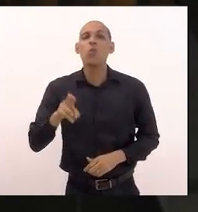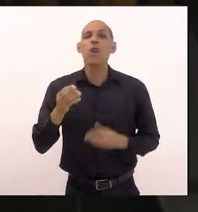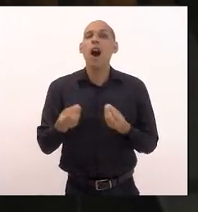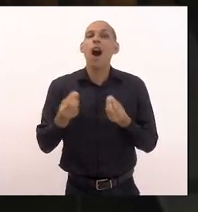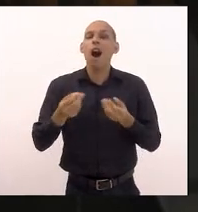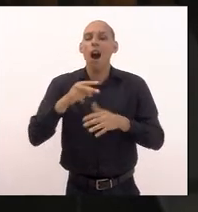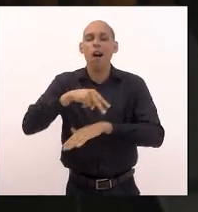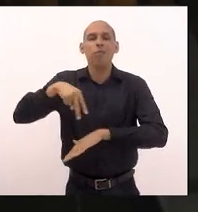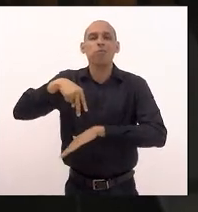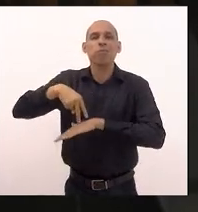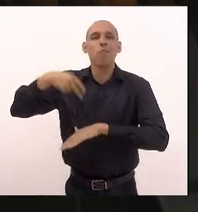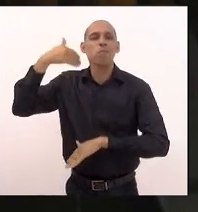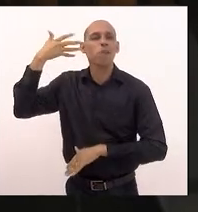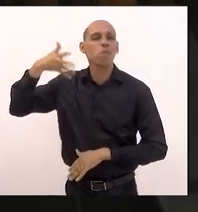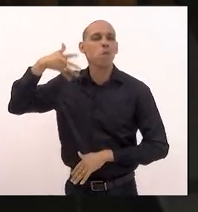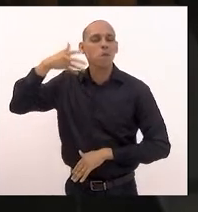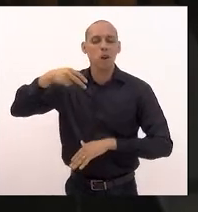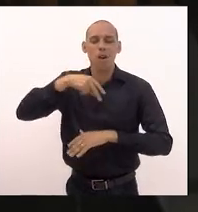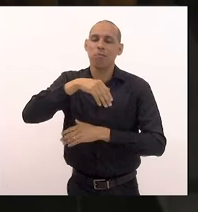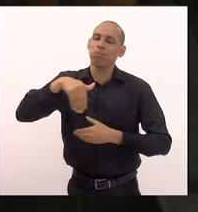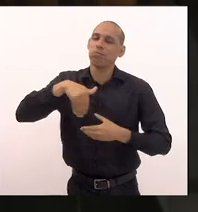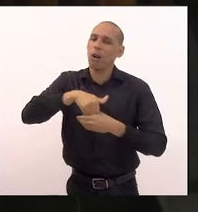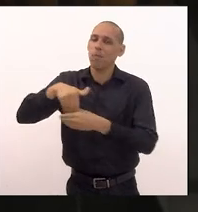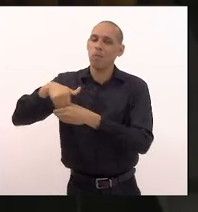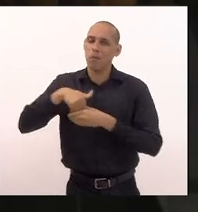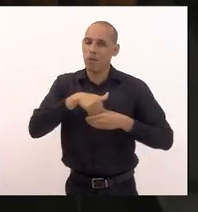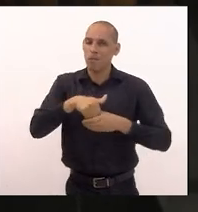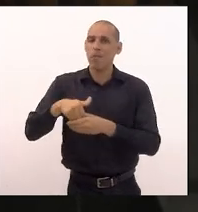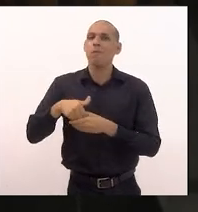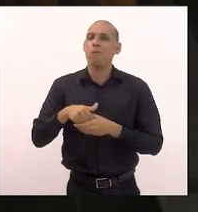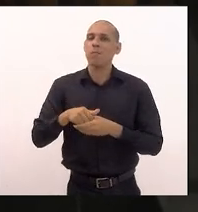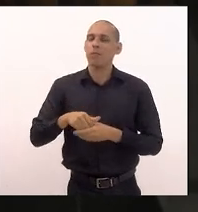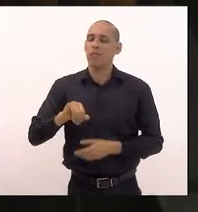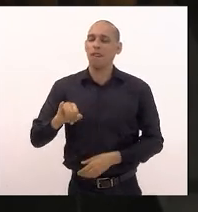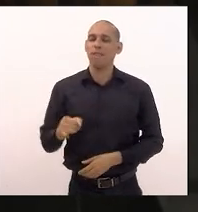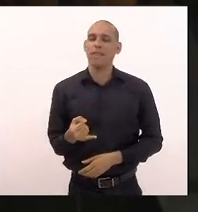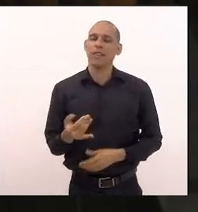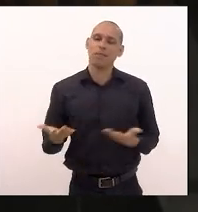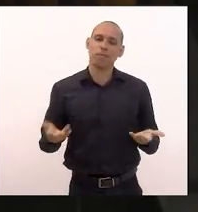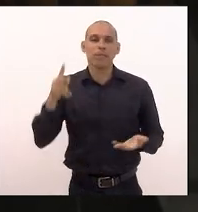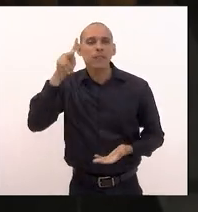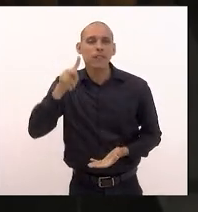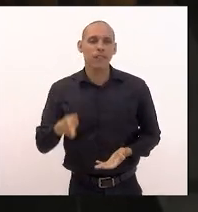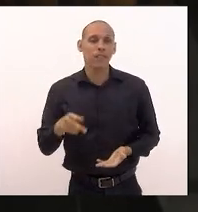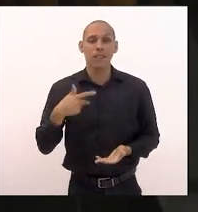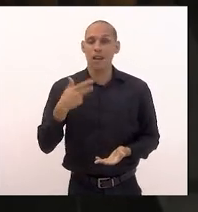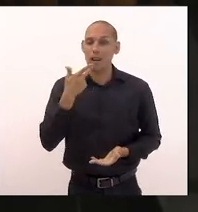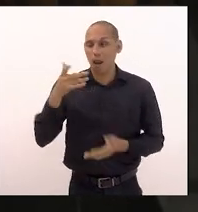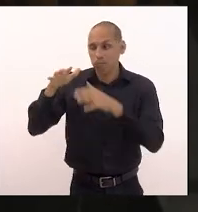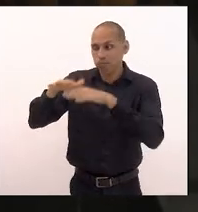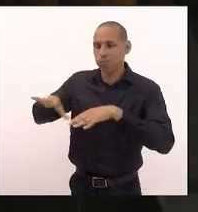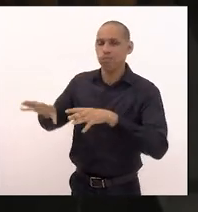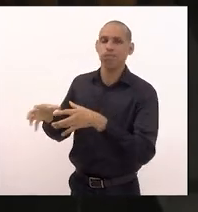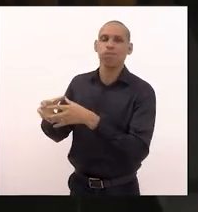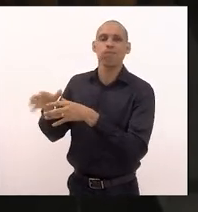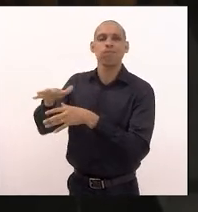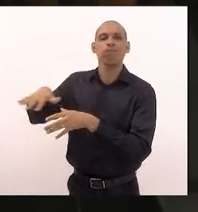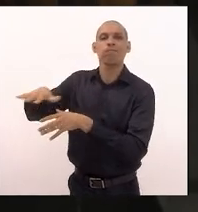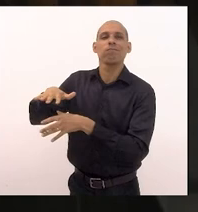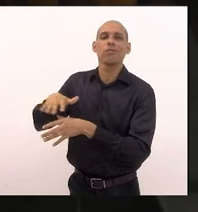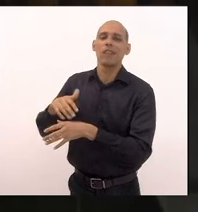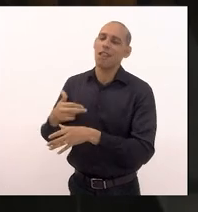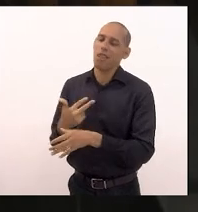acabei de ouvir aqui ora senhora presidente já que eu estou falando dessa turma eu não posso me